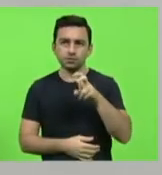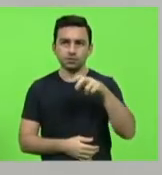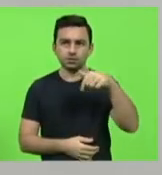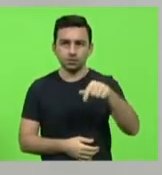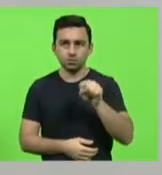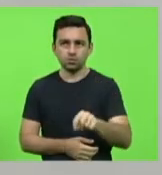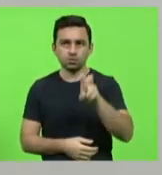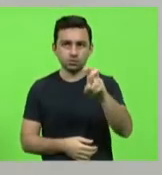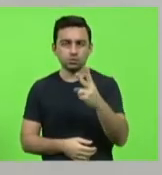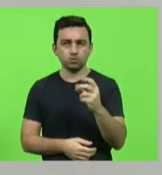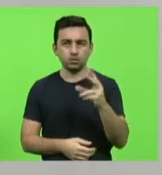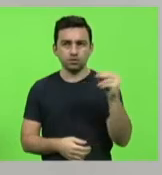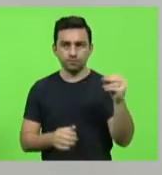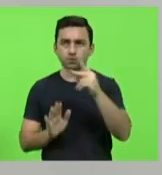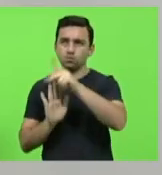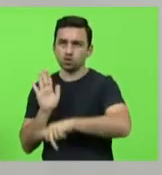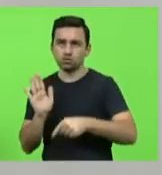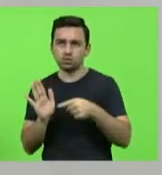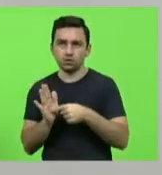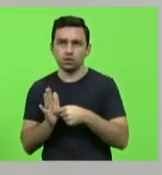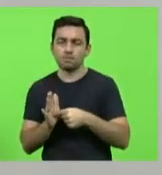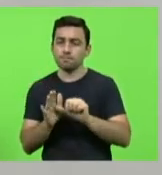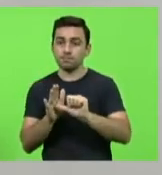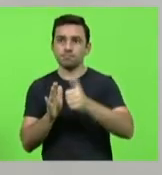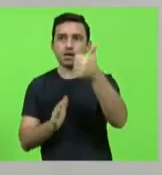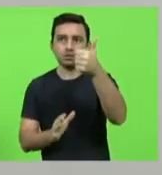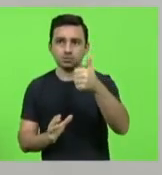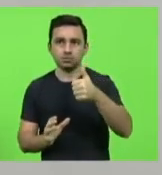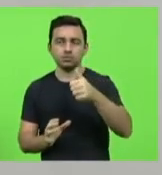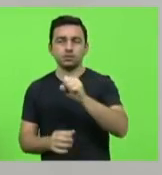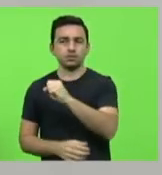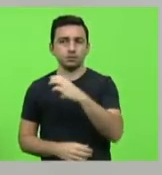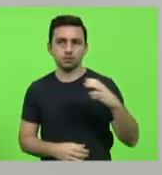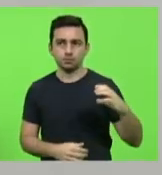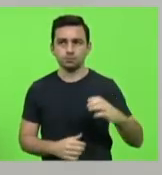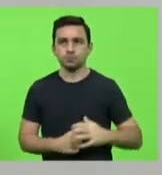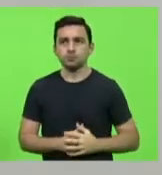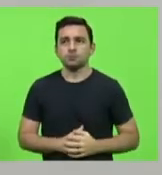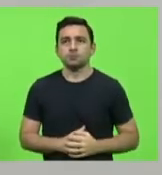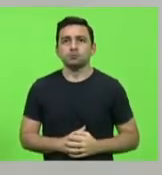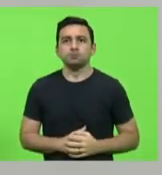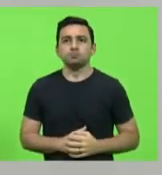de 2020, colocando Santa Catarina como pioneira na defesa do idioma pátrio. Obrigada.